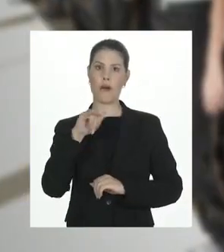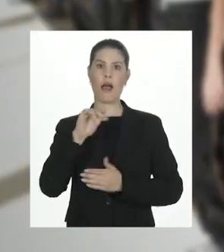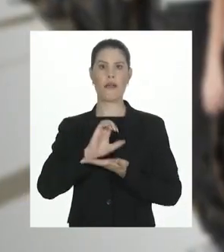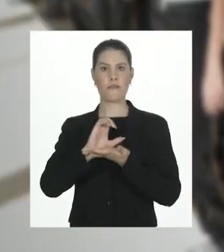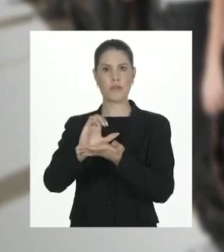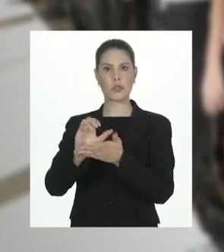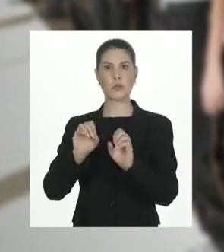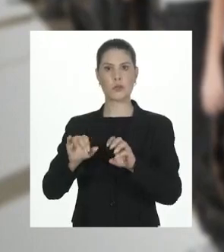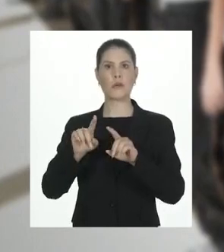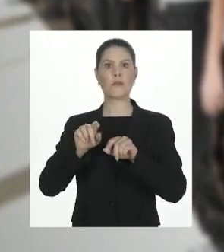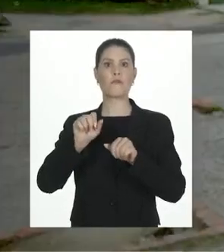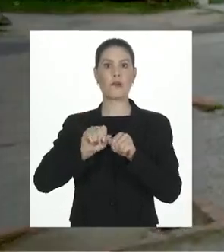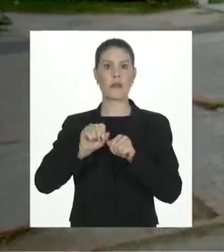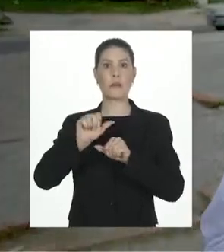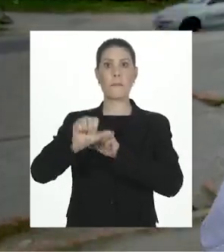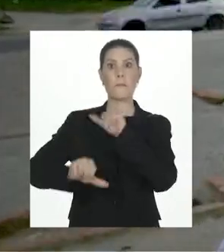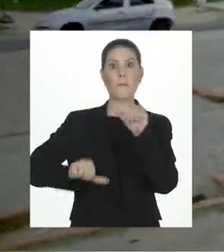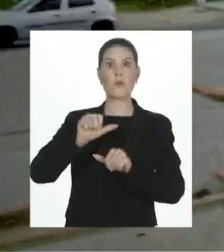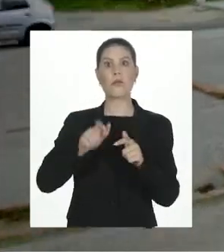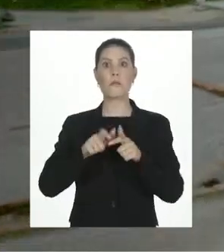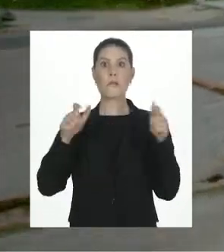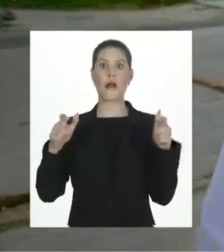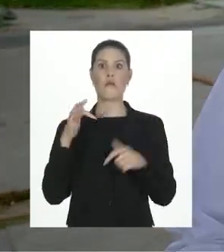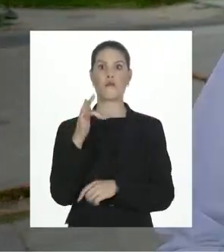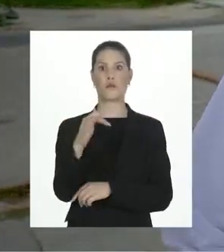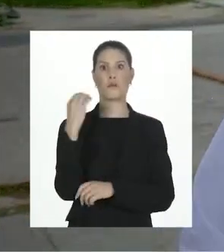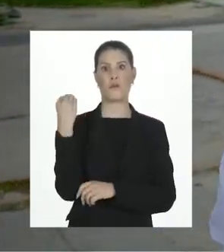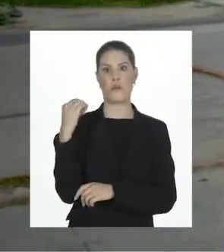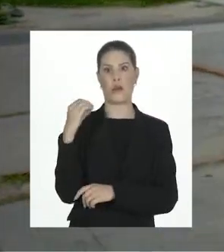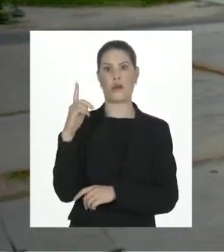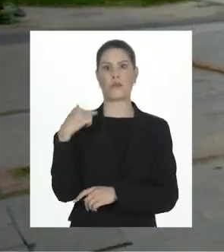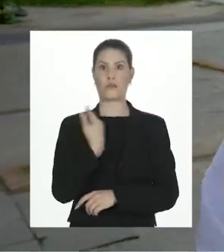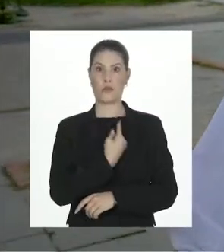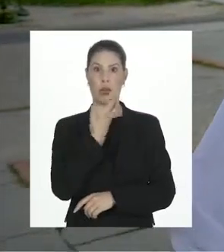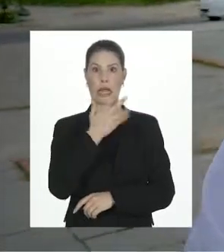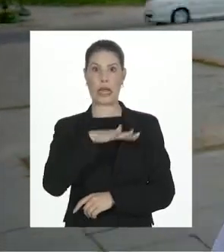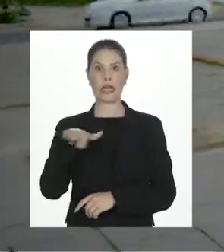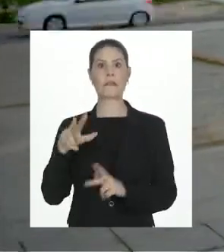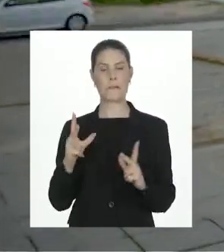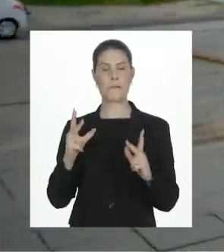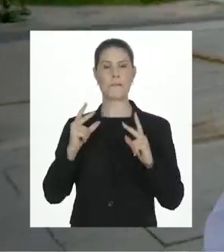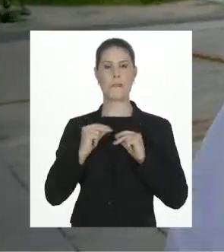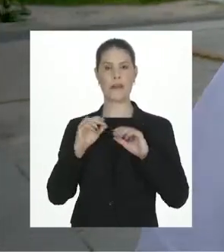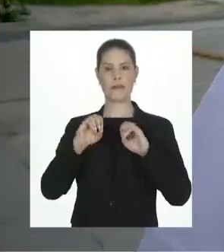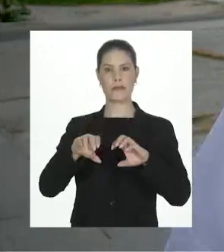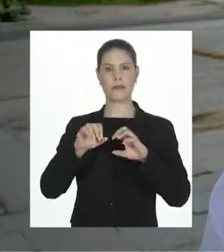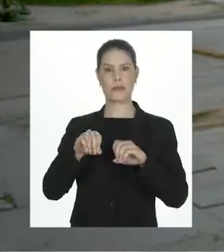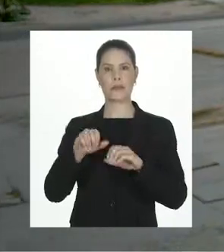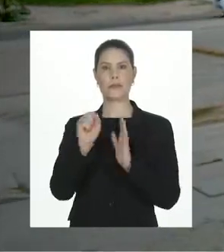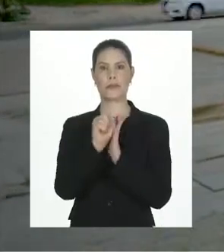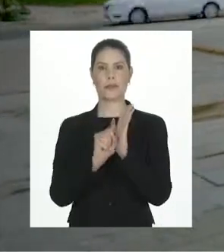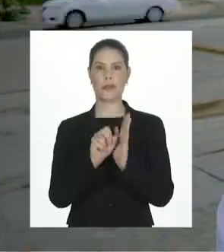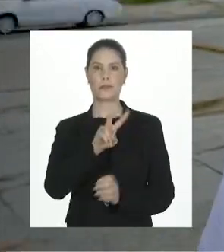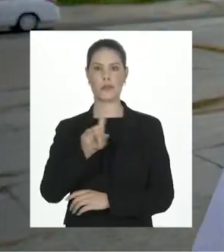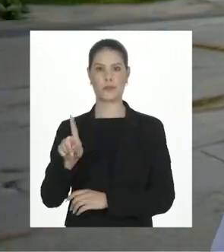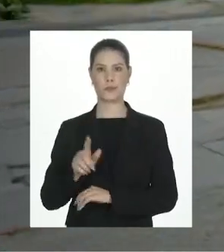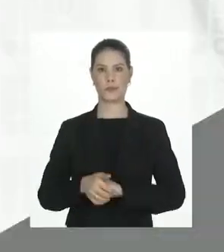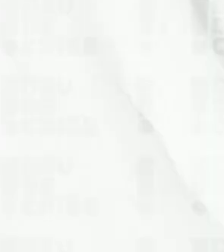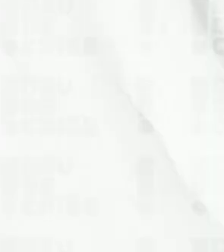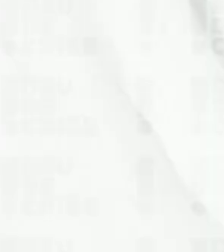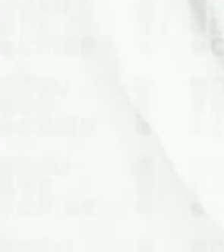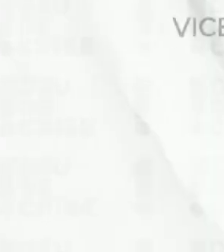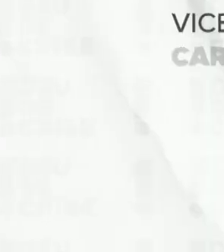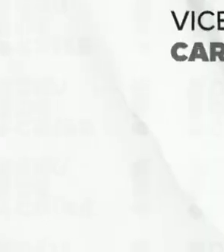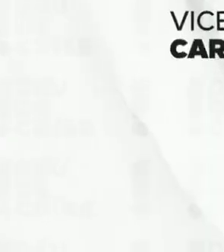Nós vamos investir na educação e fazer a maior mudança do futuro de Porto Alegre. Nossas crianças merecem uma educação para o século